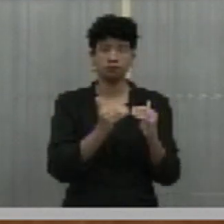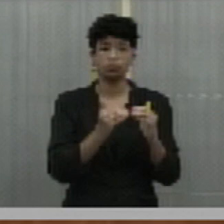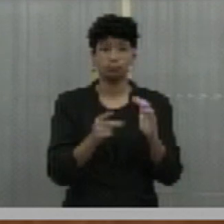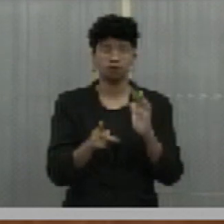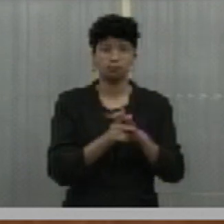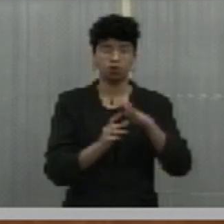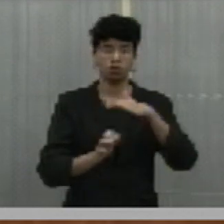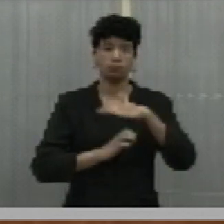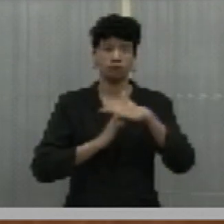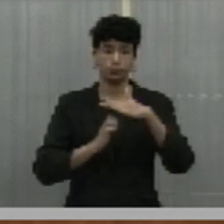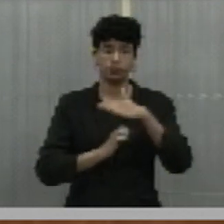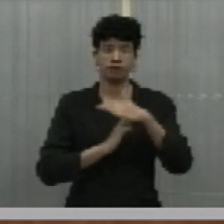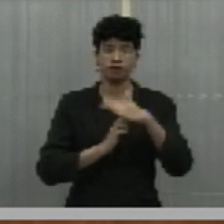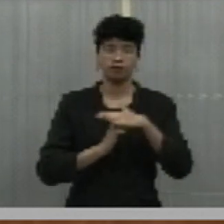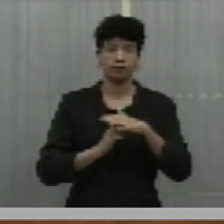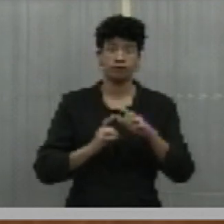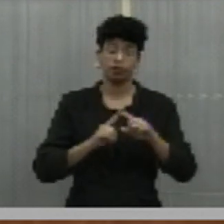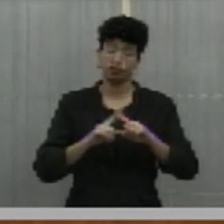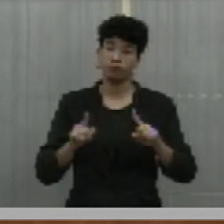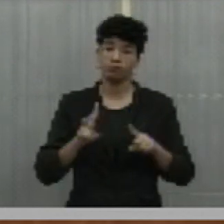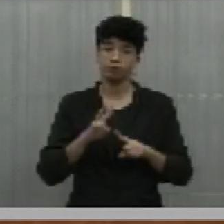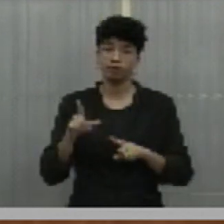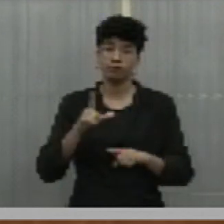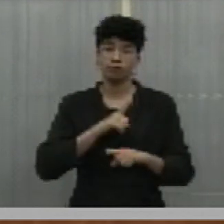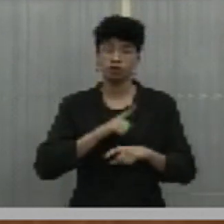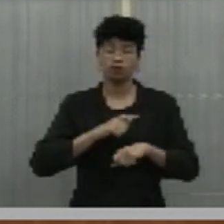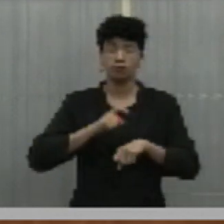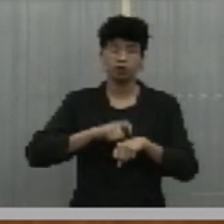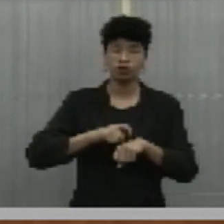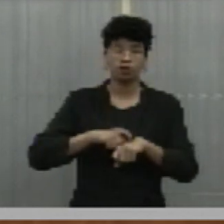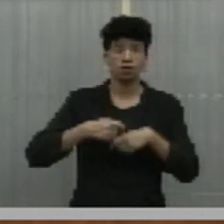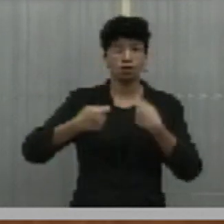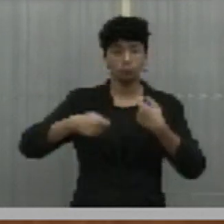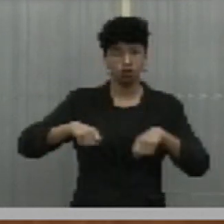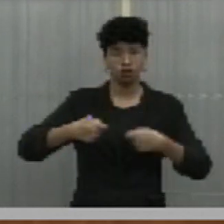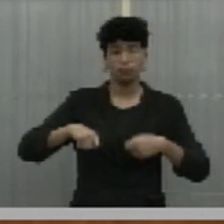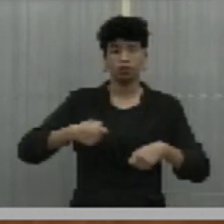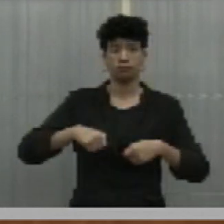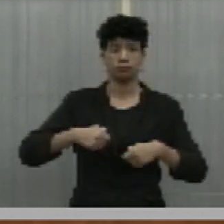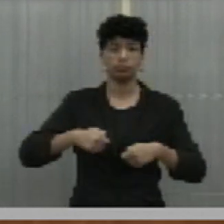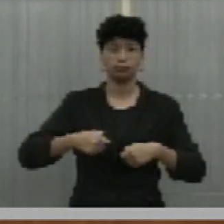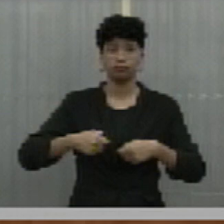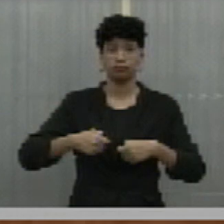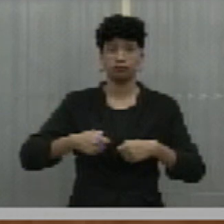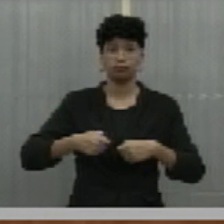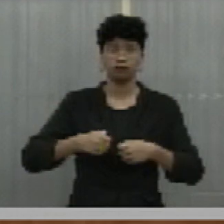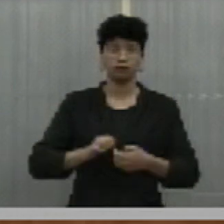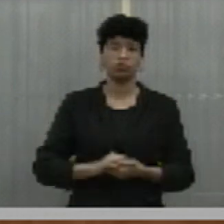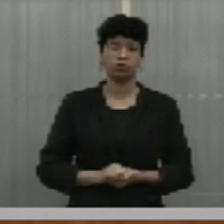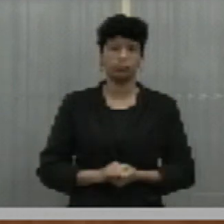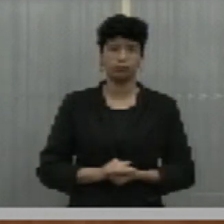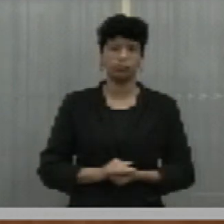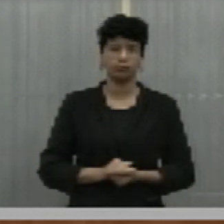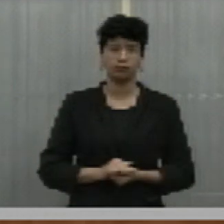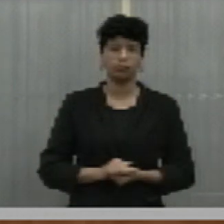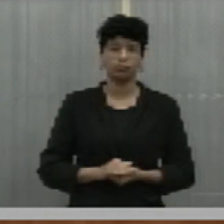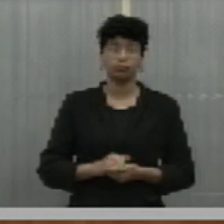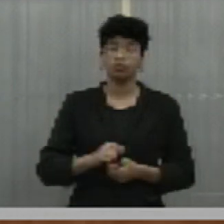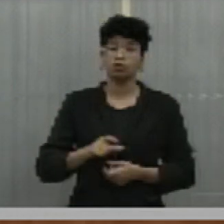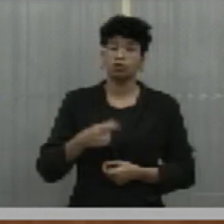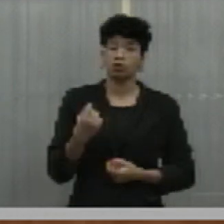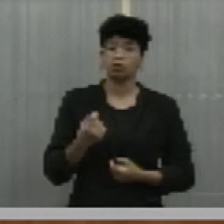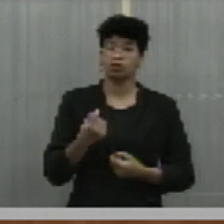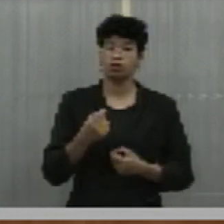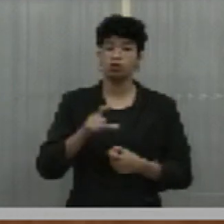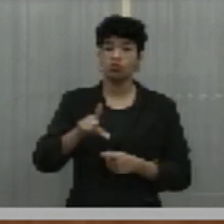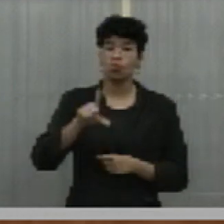empresa. Mas chegaria um momento em que nós precisaríamos entre defender a empresa e